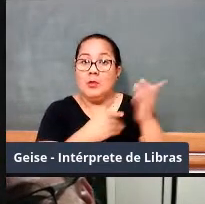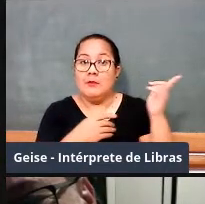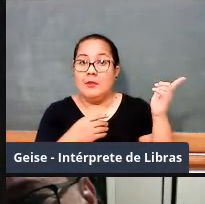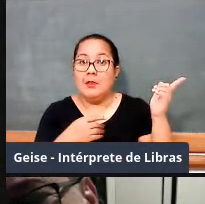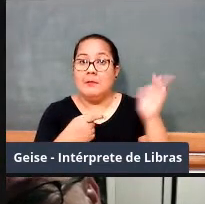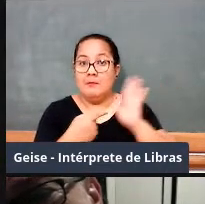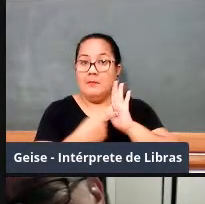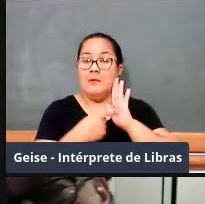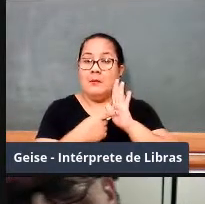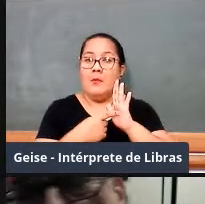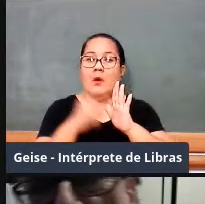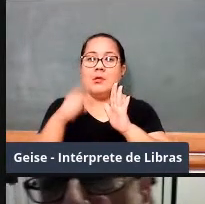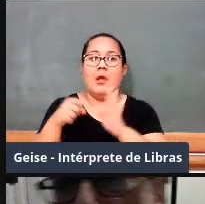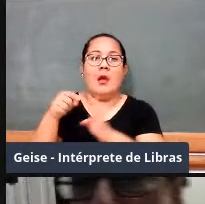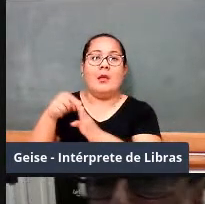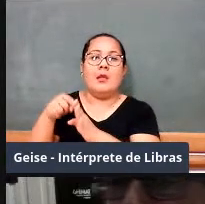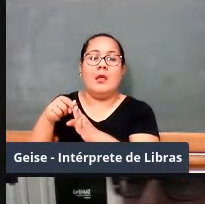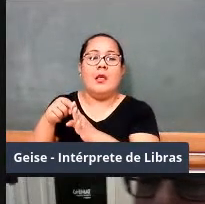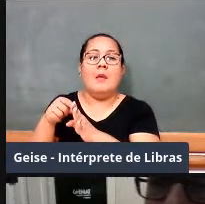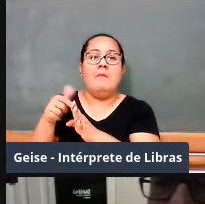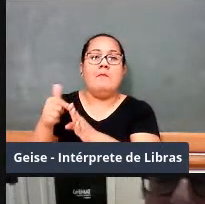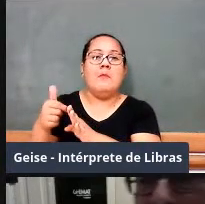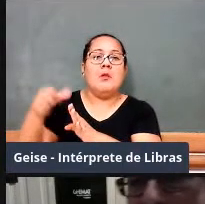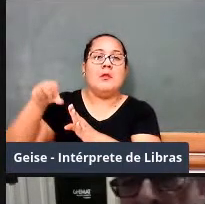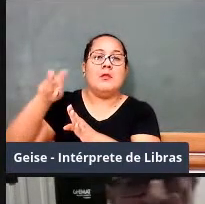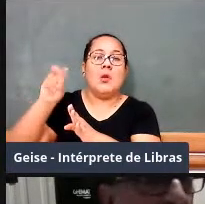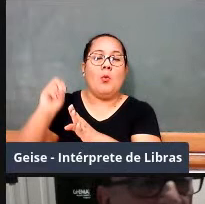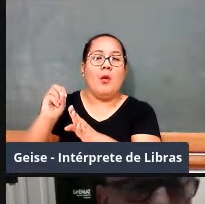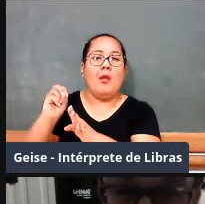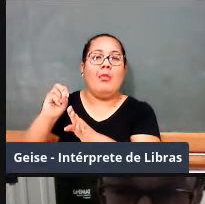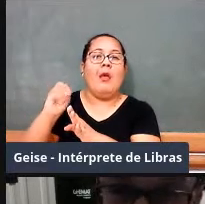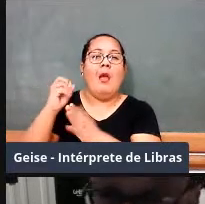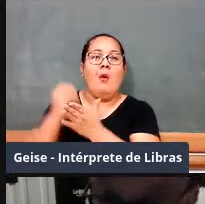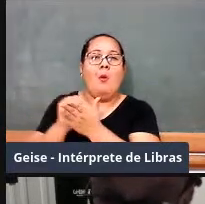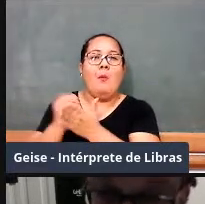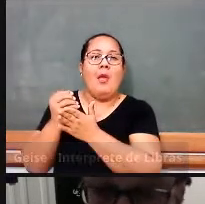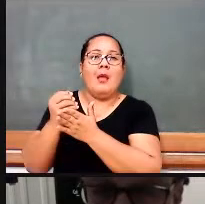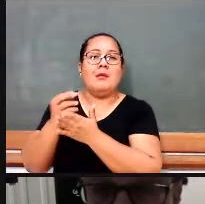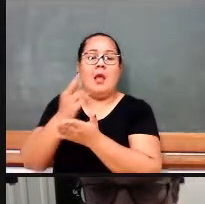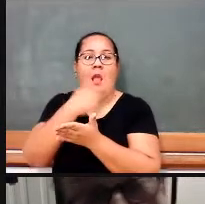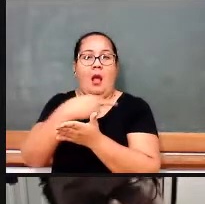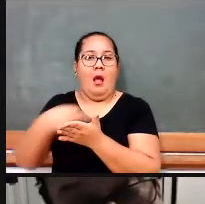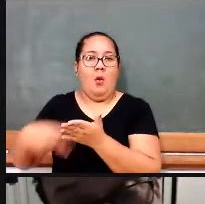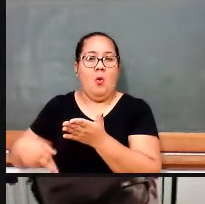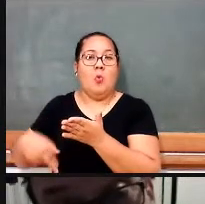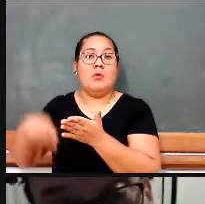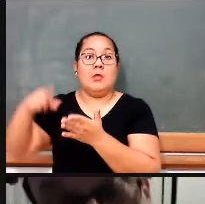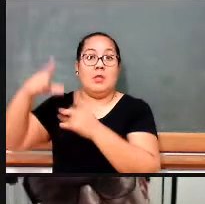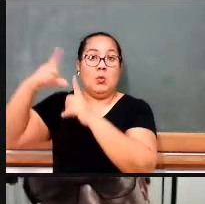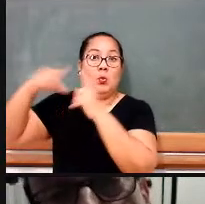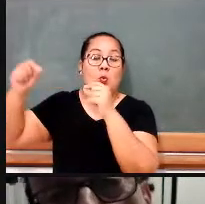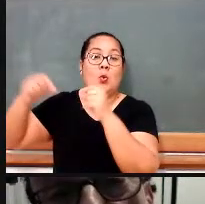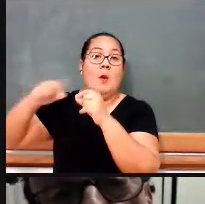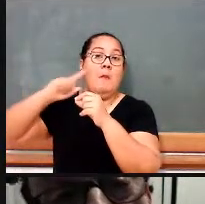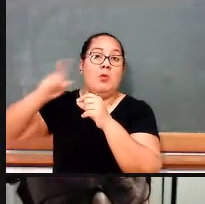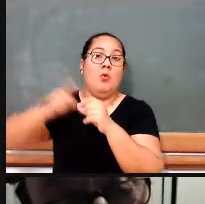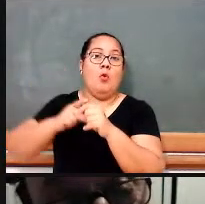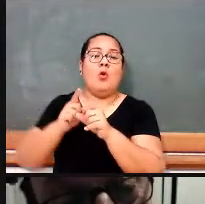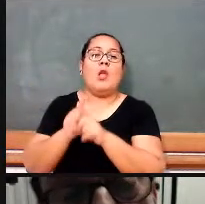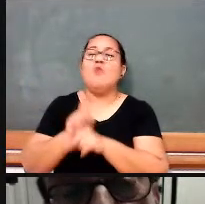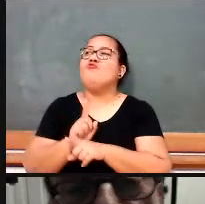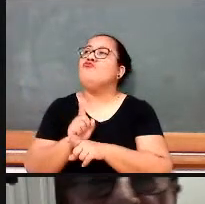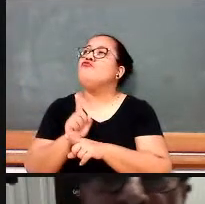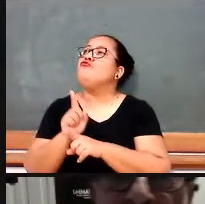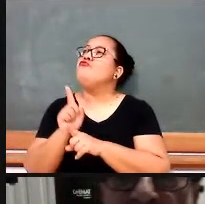que diz assim, Rádio de Moscou, a União Soviética lança foguete à Lua. Bom, a chamada corrida